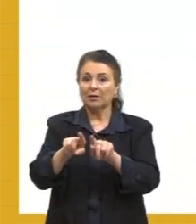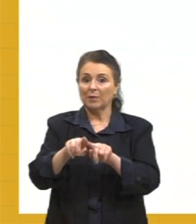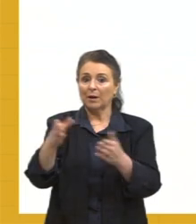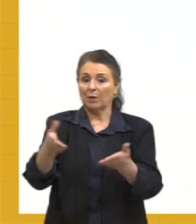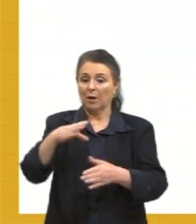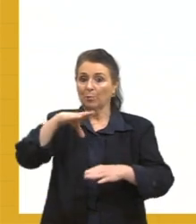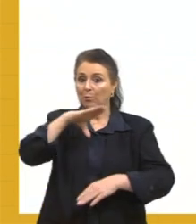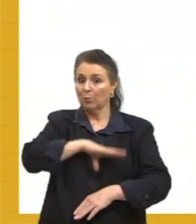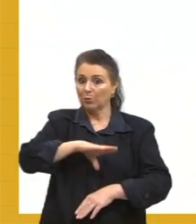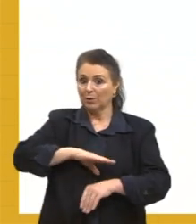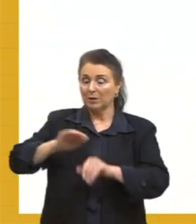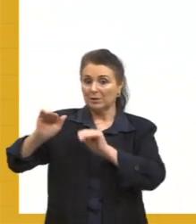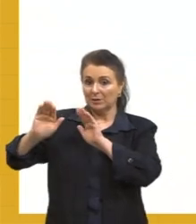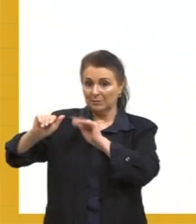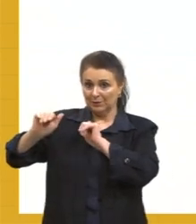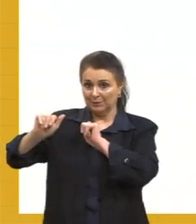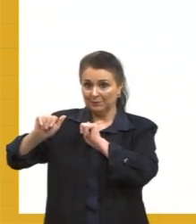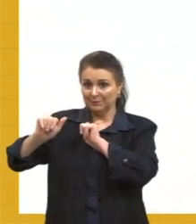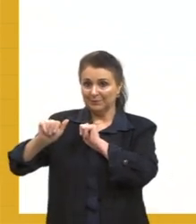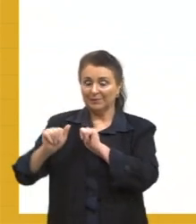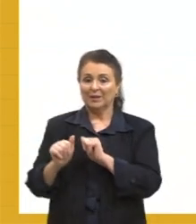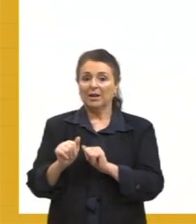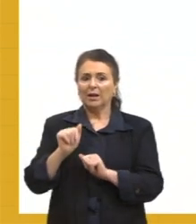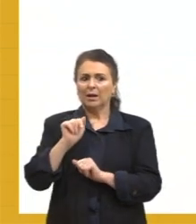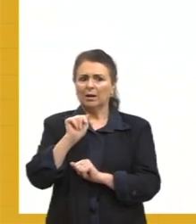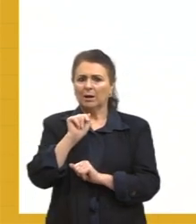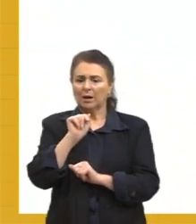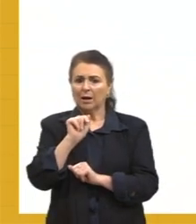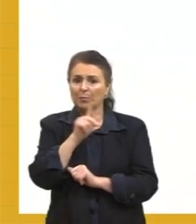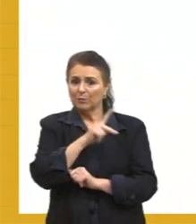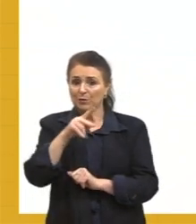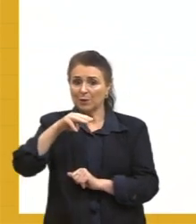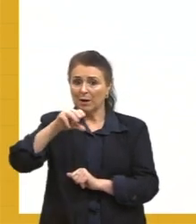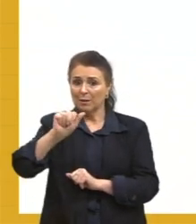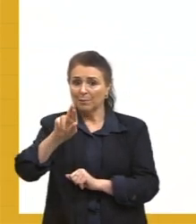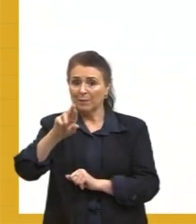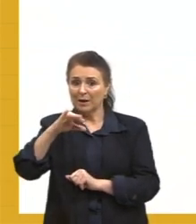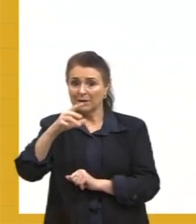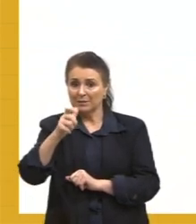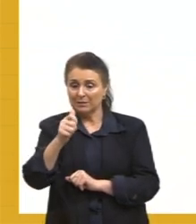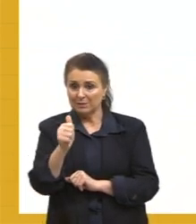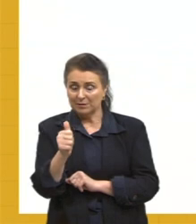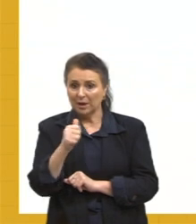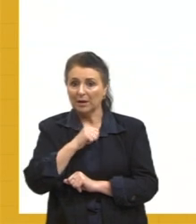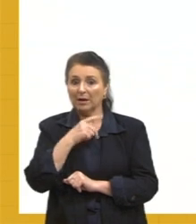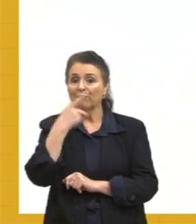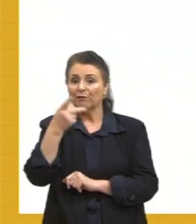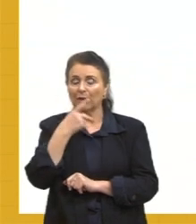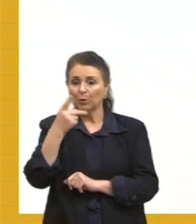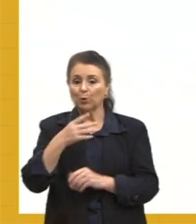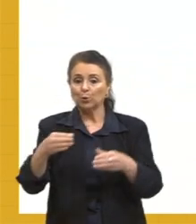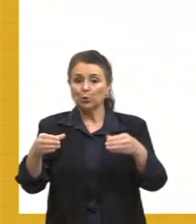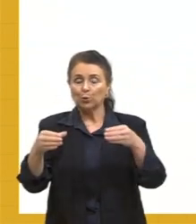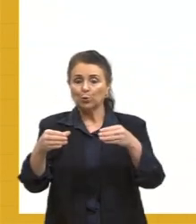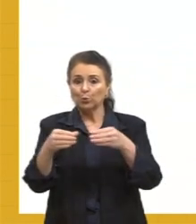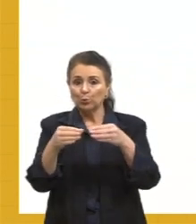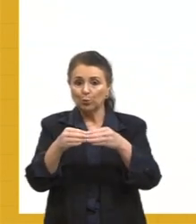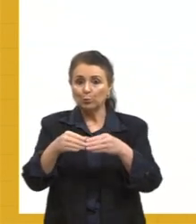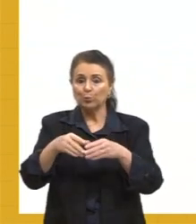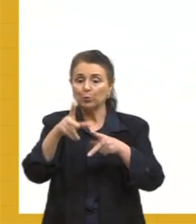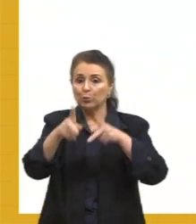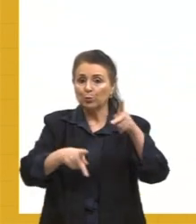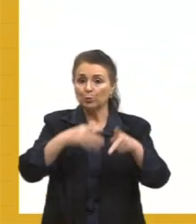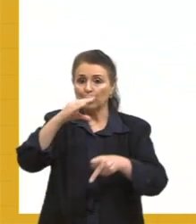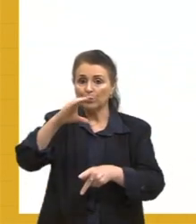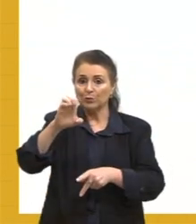espanhol, você comentou, Prof. Márcia, sobre os celtas. Os celtas vão ter